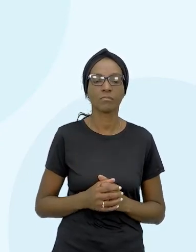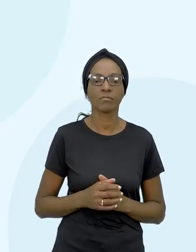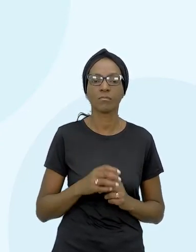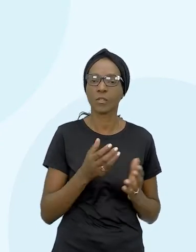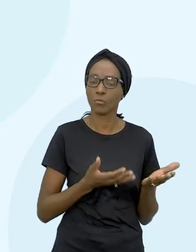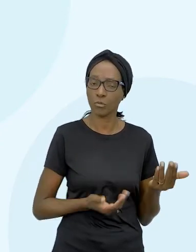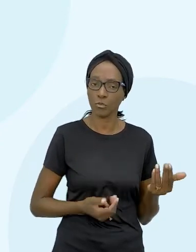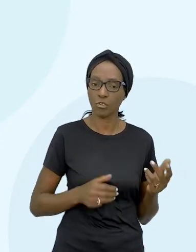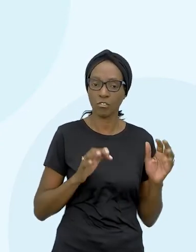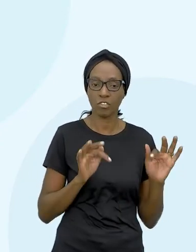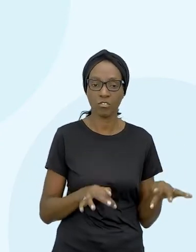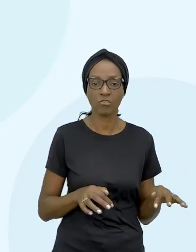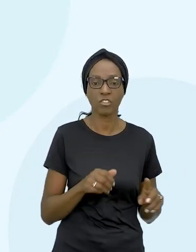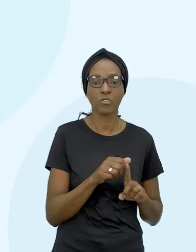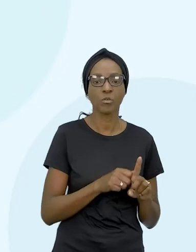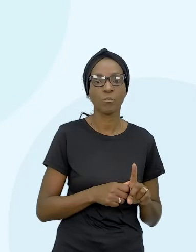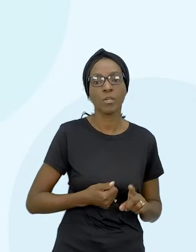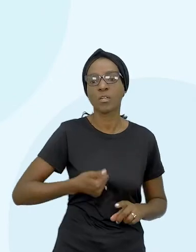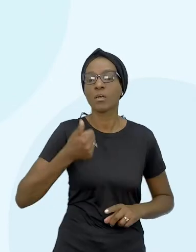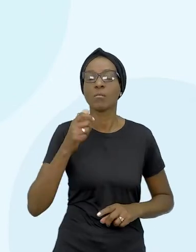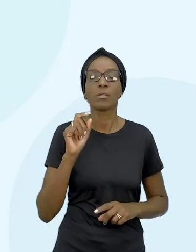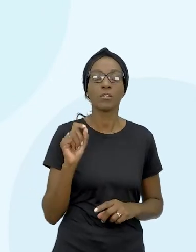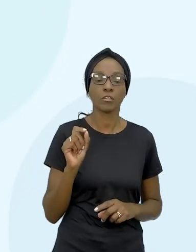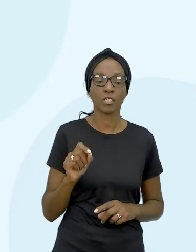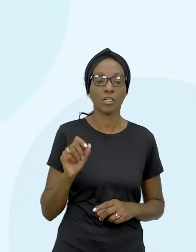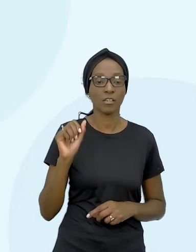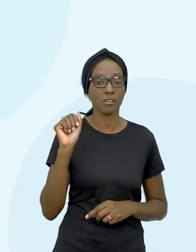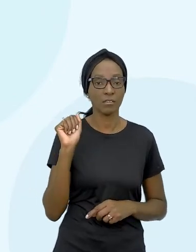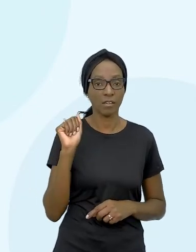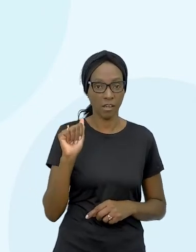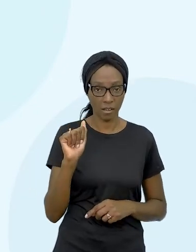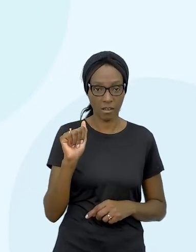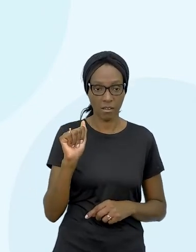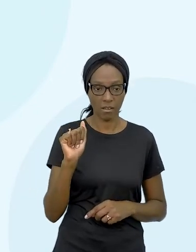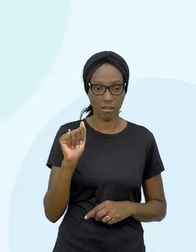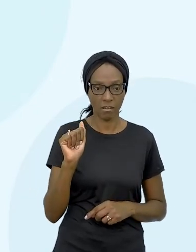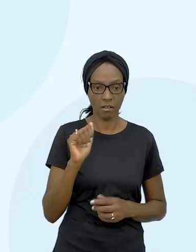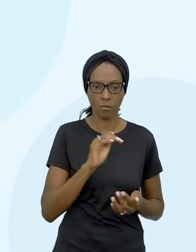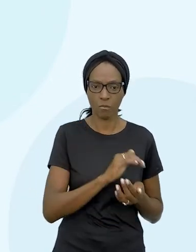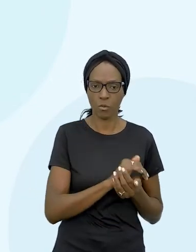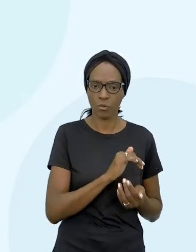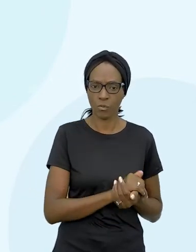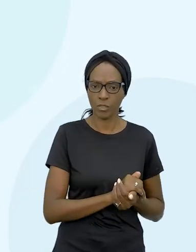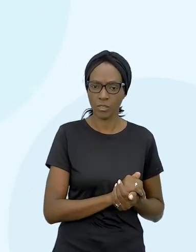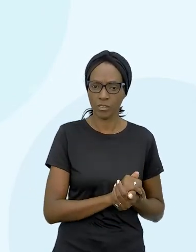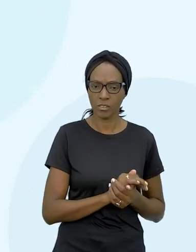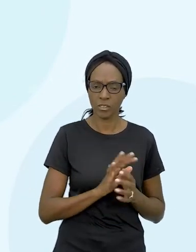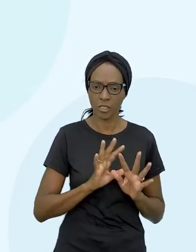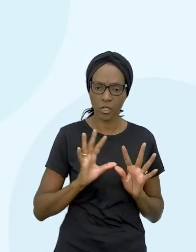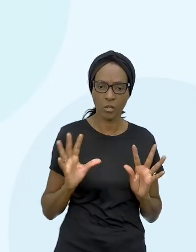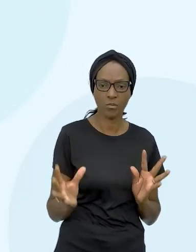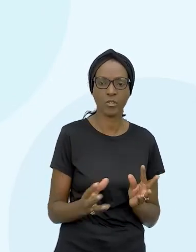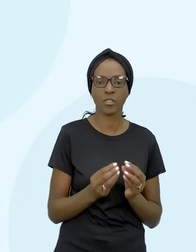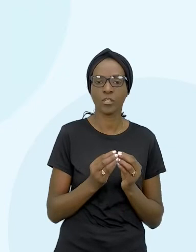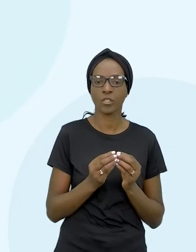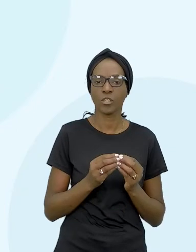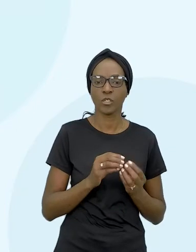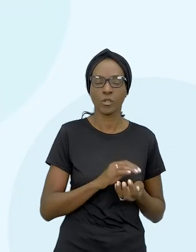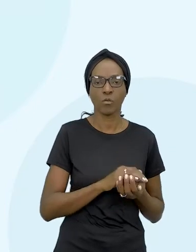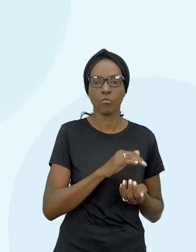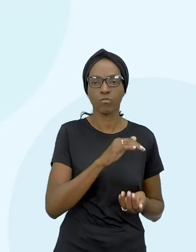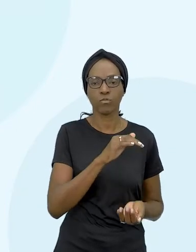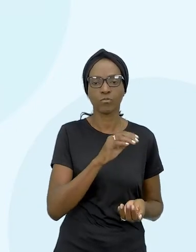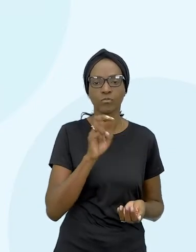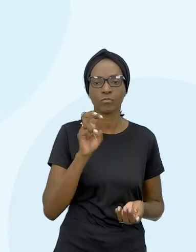a aplicação mais vantajosa é A a poupança pois totalizará o montante de